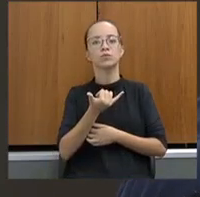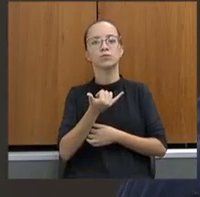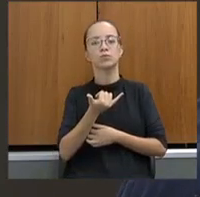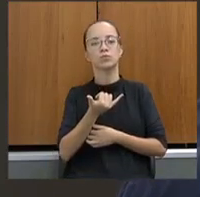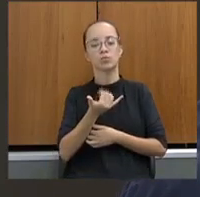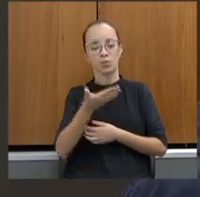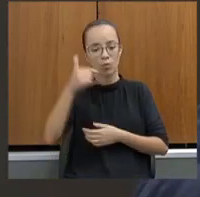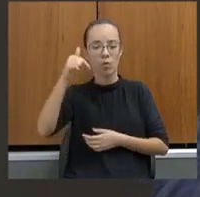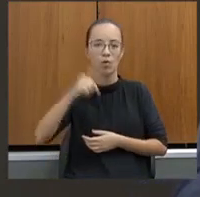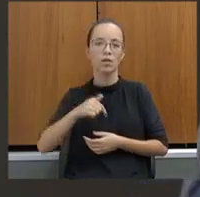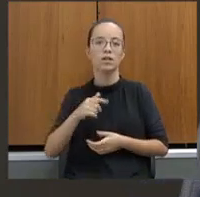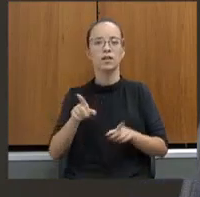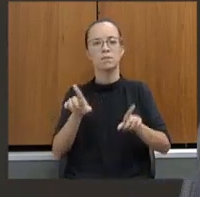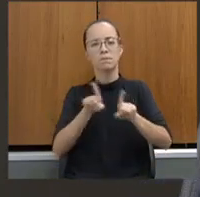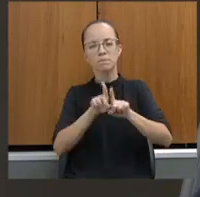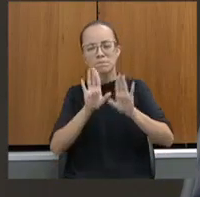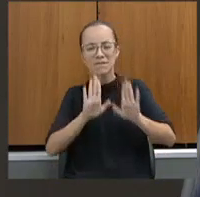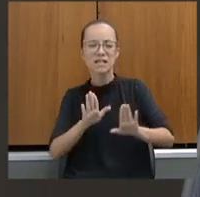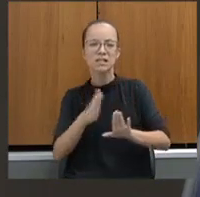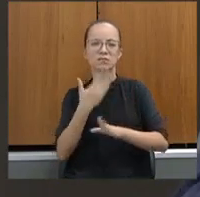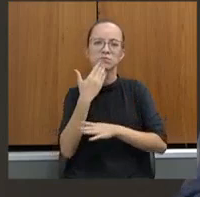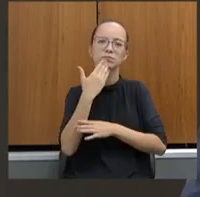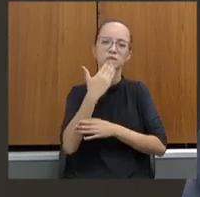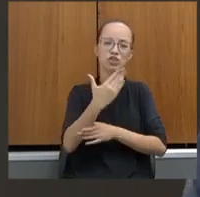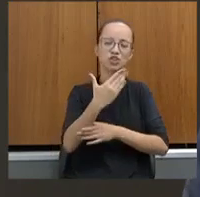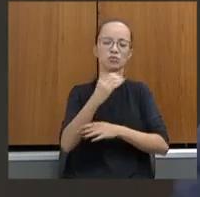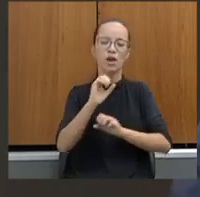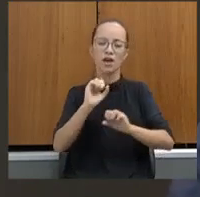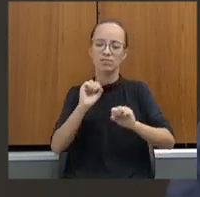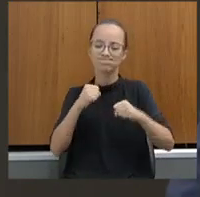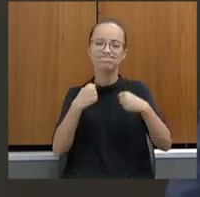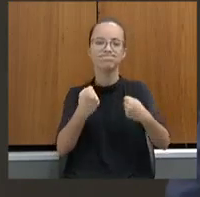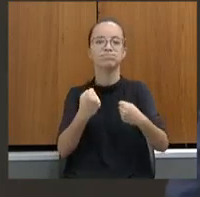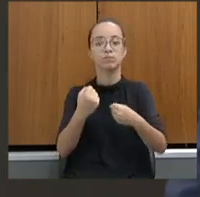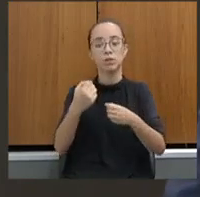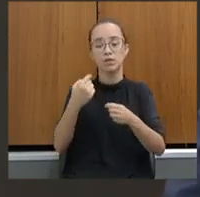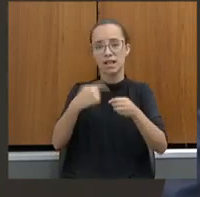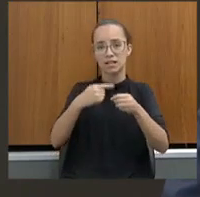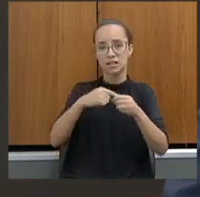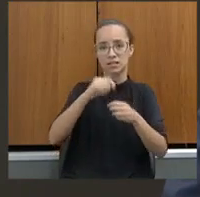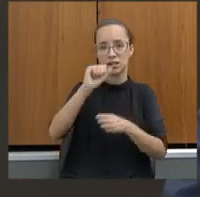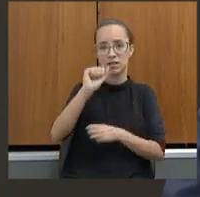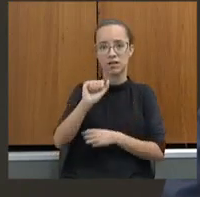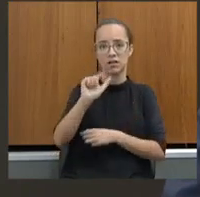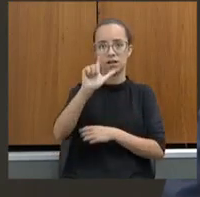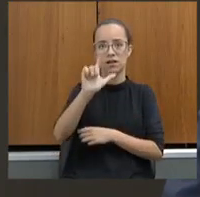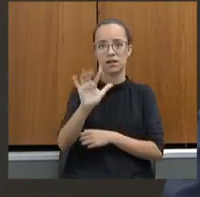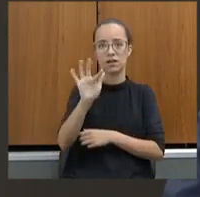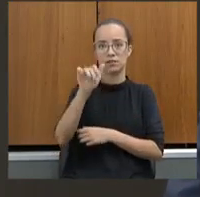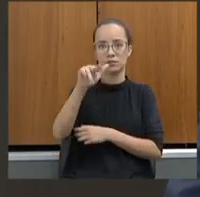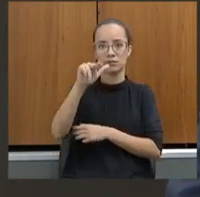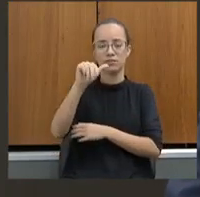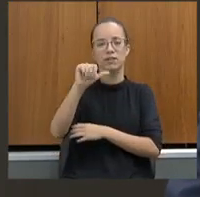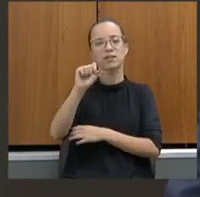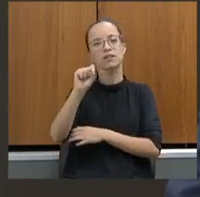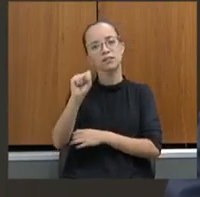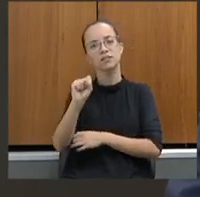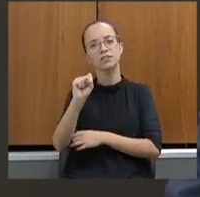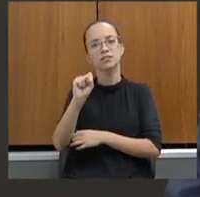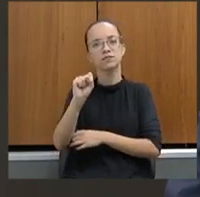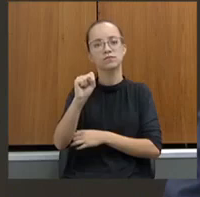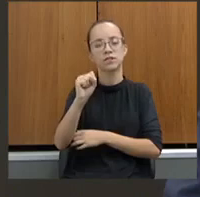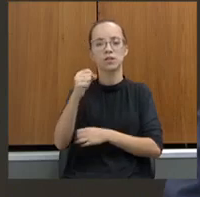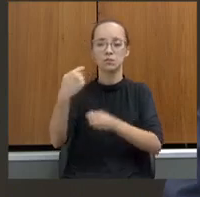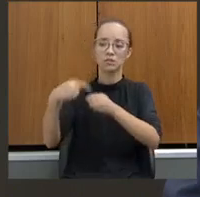reivindicar ações fortes nesse sentido. Lá em Alfenas, por exemplo, essa semana, na cidade de Visa Nova, próximo a Alfenas,